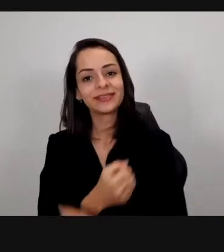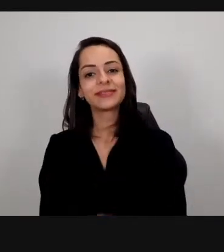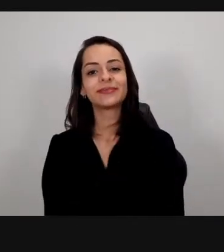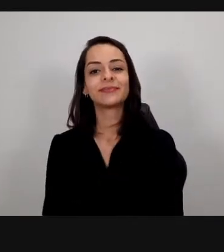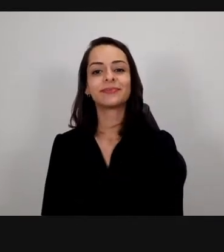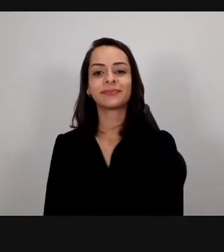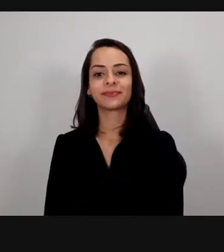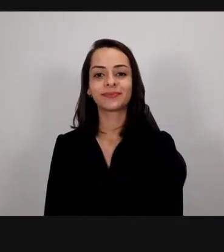nosso